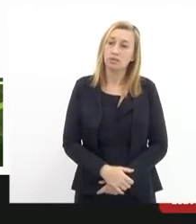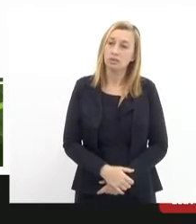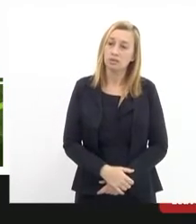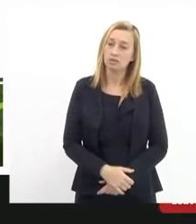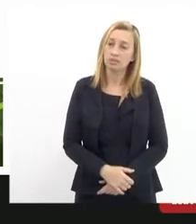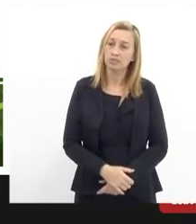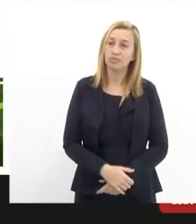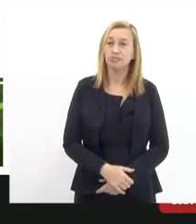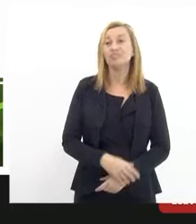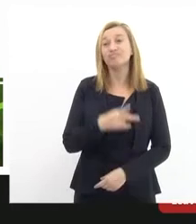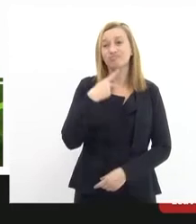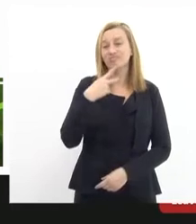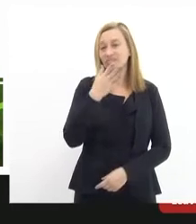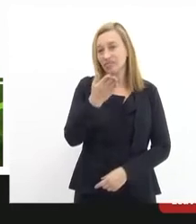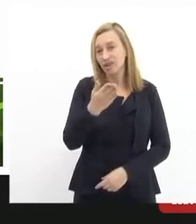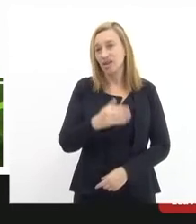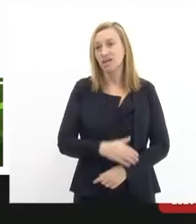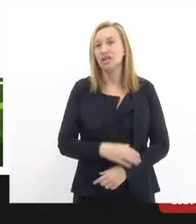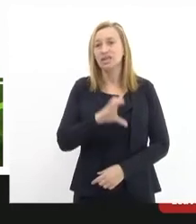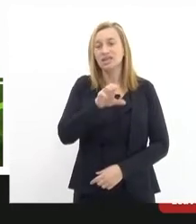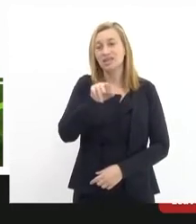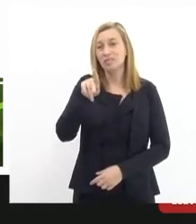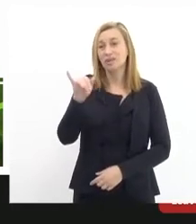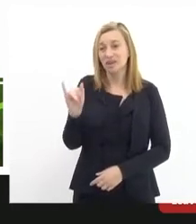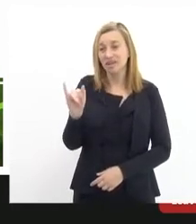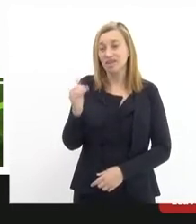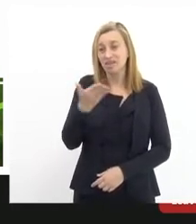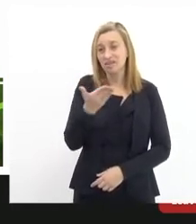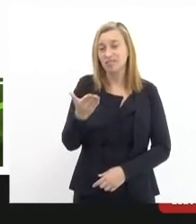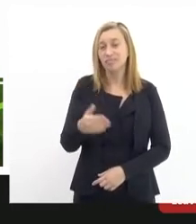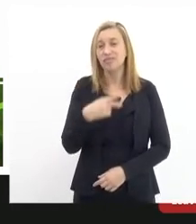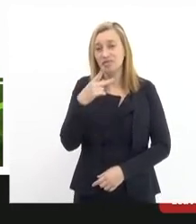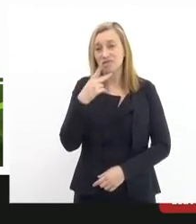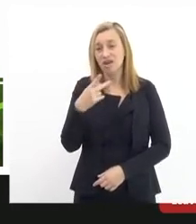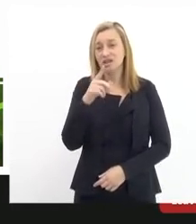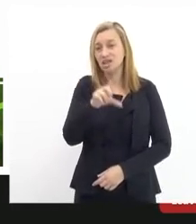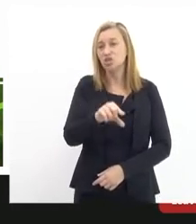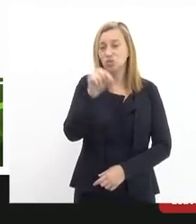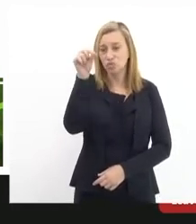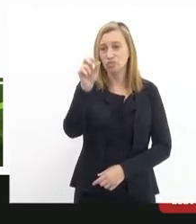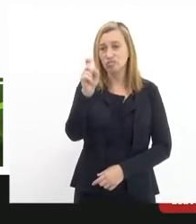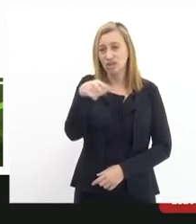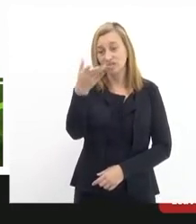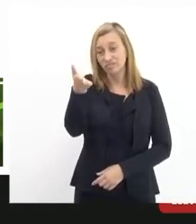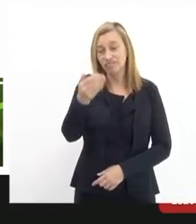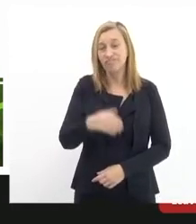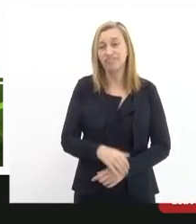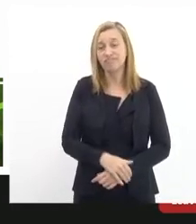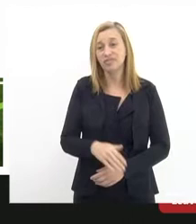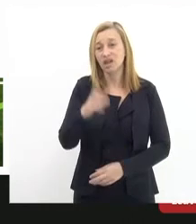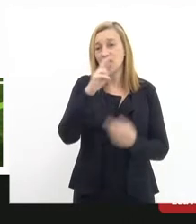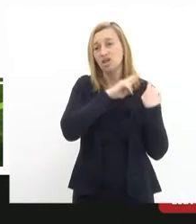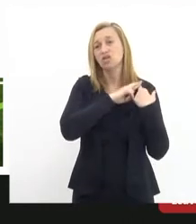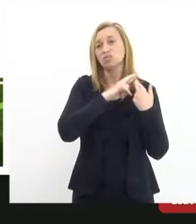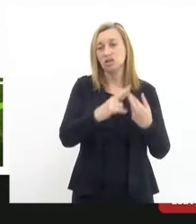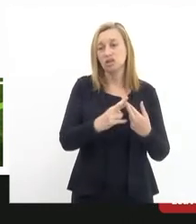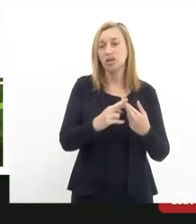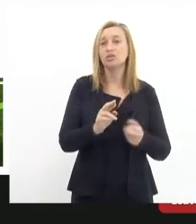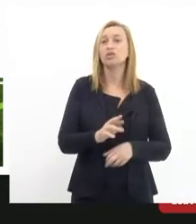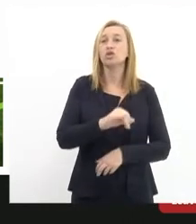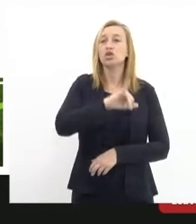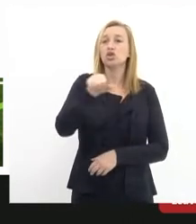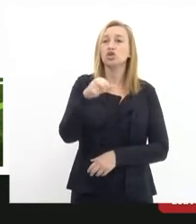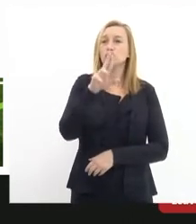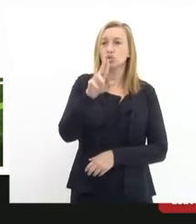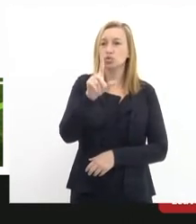Aí fala, a CPI fala da decisão, da responsabilização de Júlio Lopes,